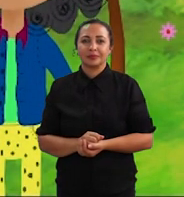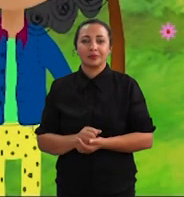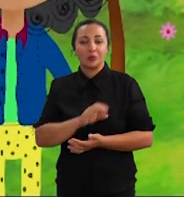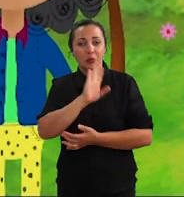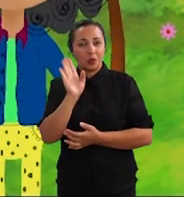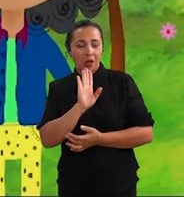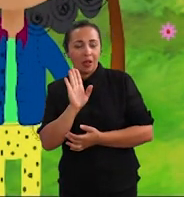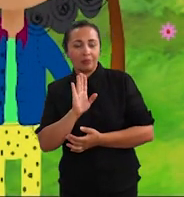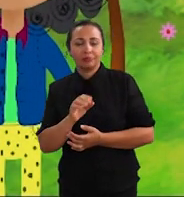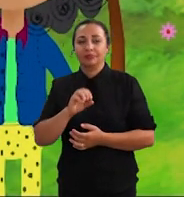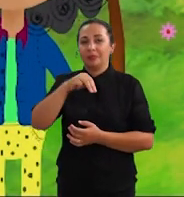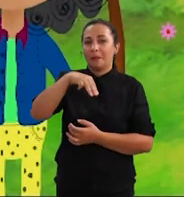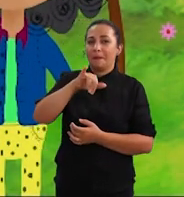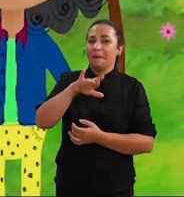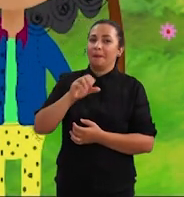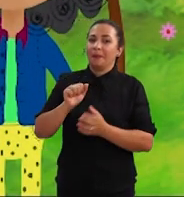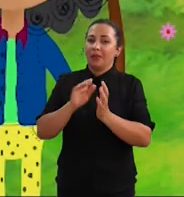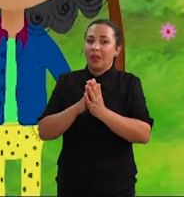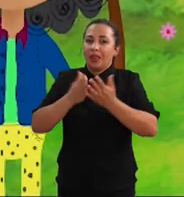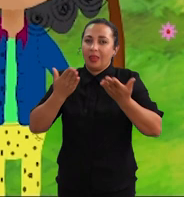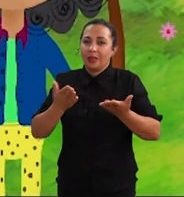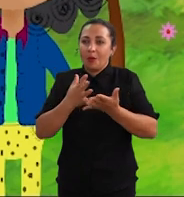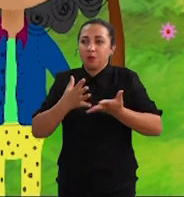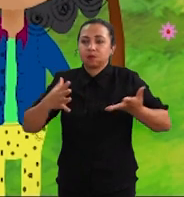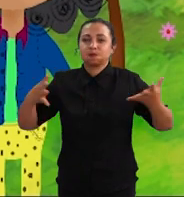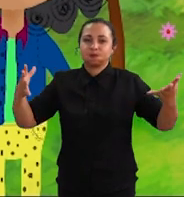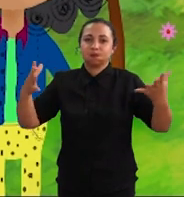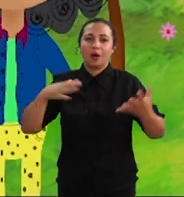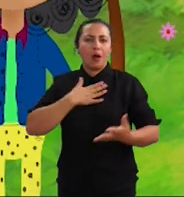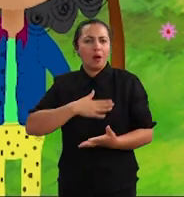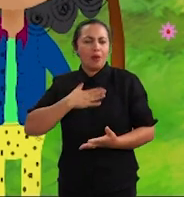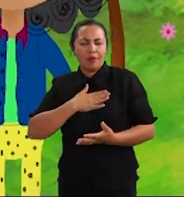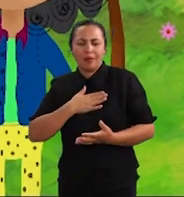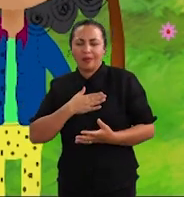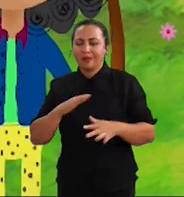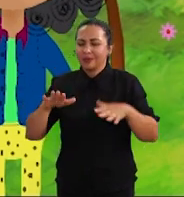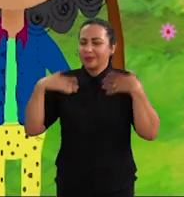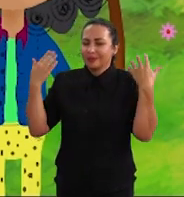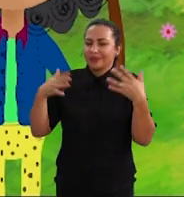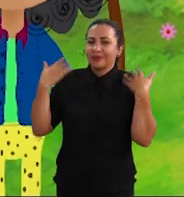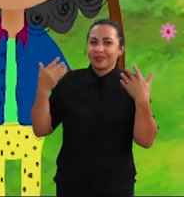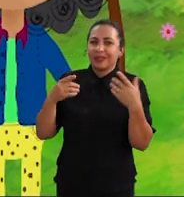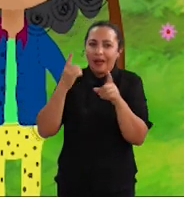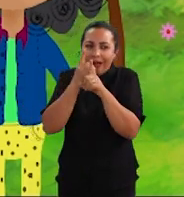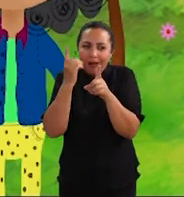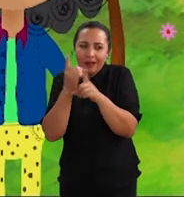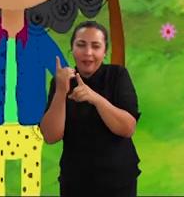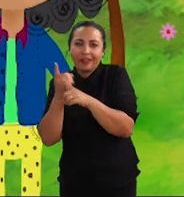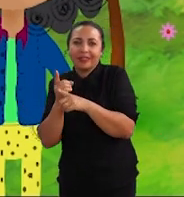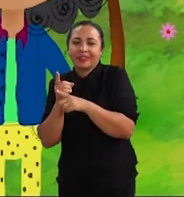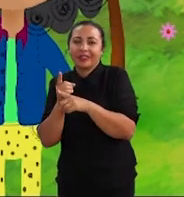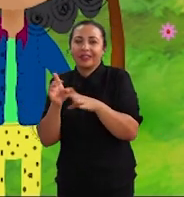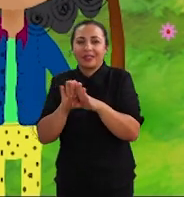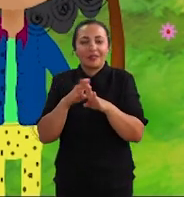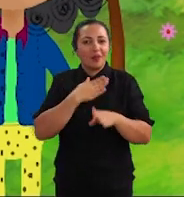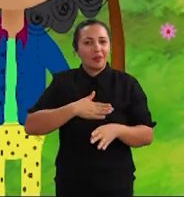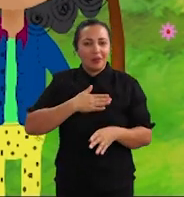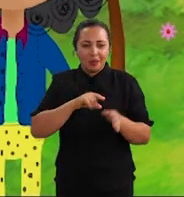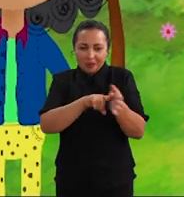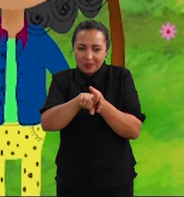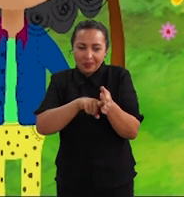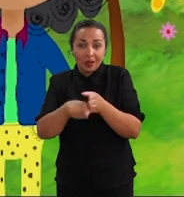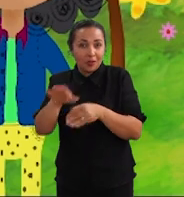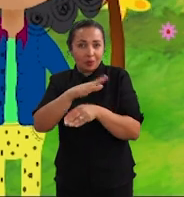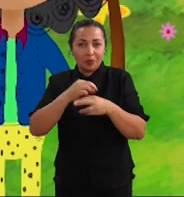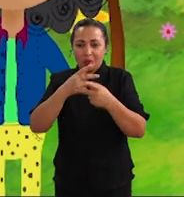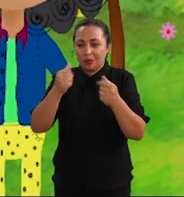Olá, sou a Maria Livrão. Adoro aventuras e descobertas. Gosto de pesquisar sobre